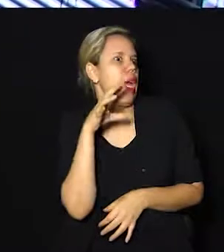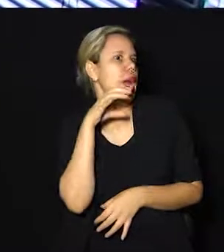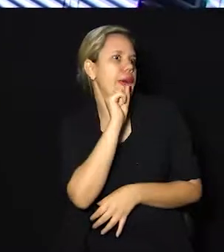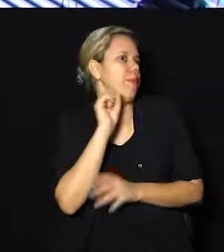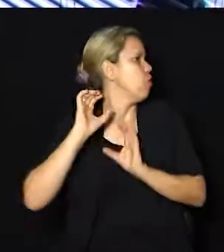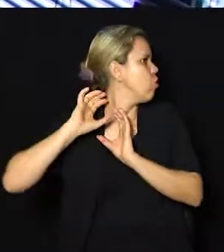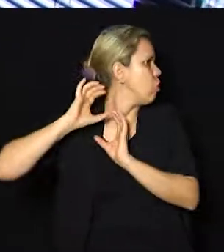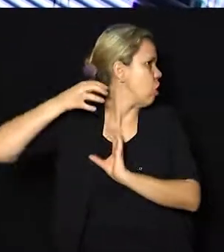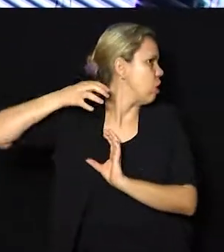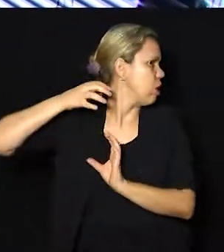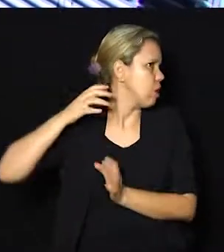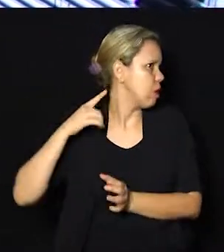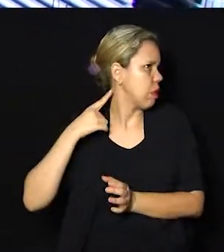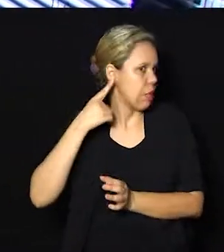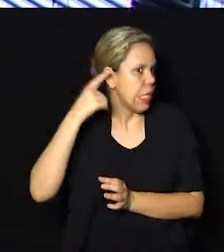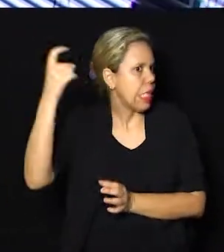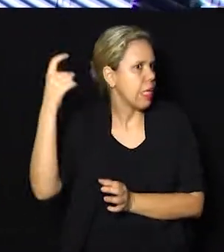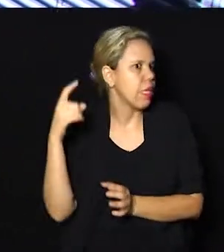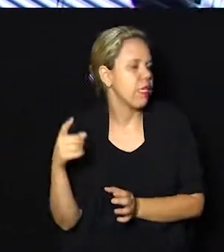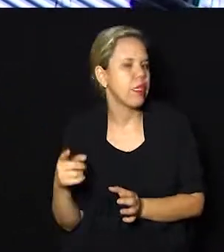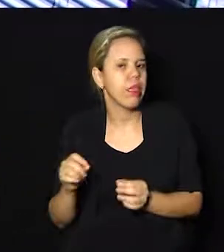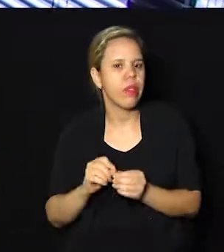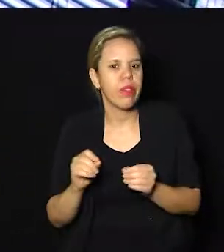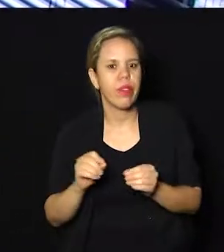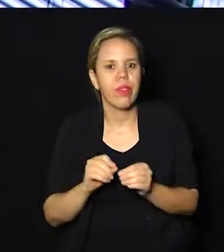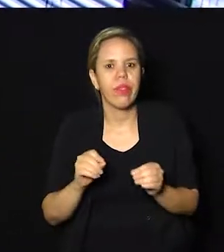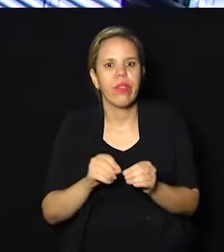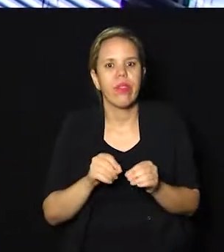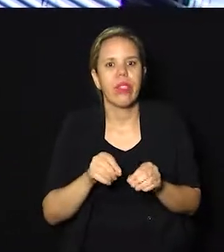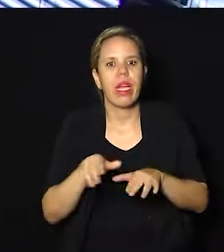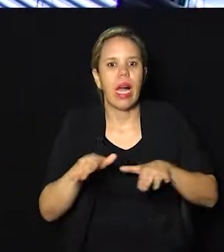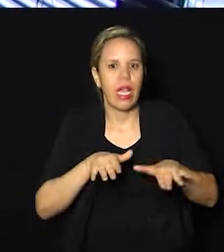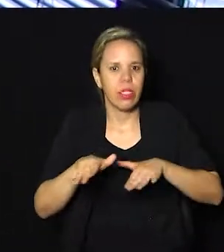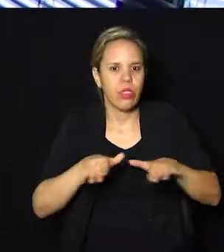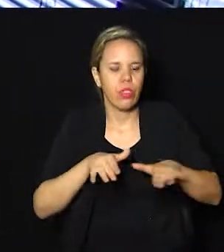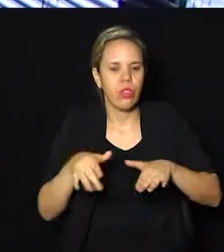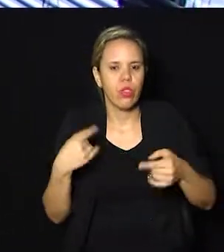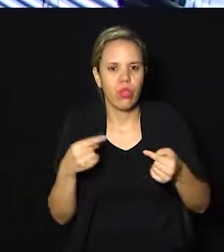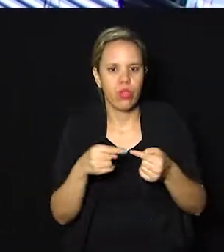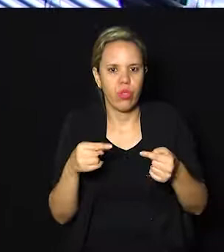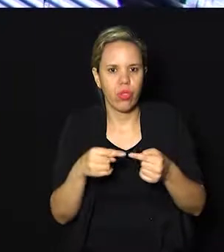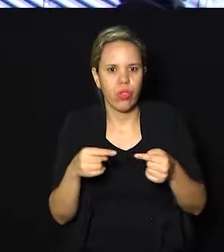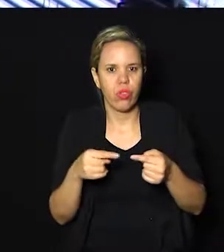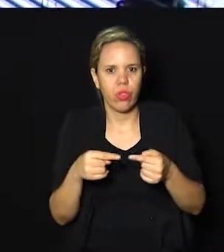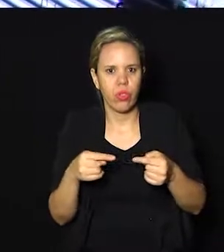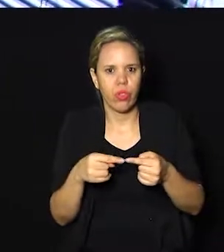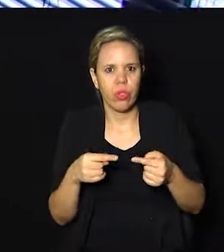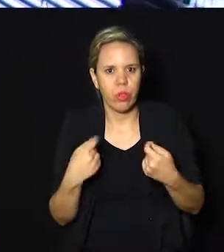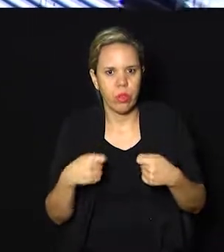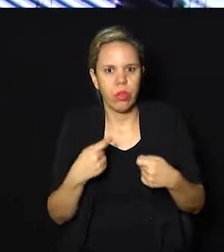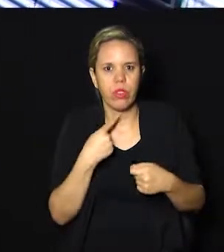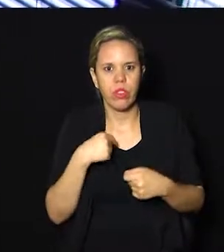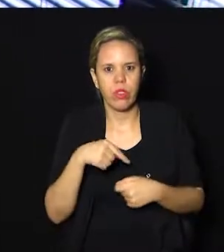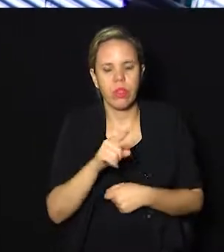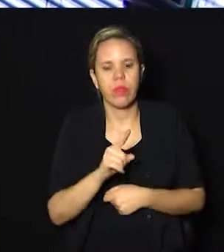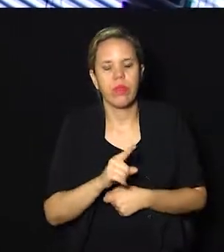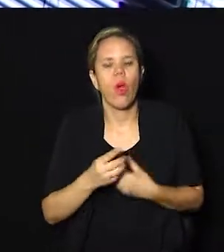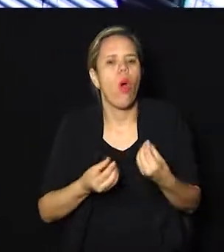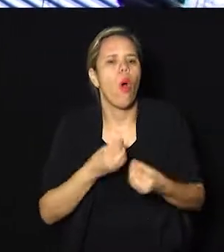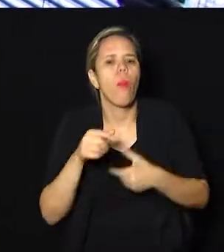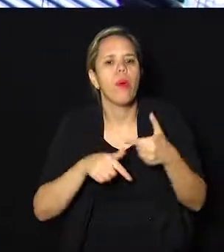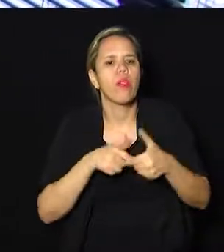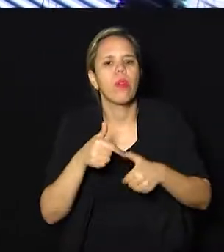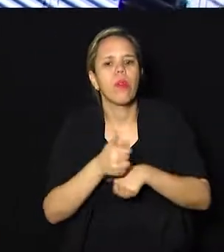que leva essa articulação para o movimento que a gente deseja que ela vá. Como que é o